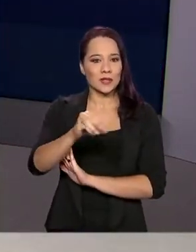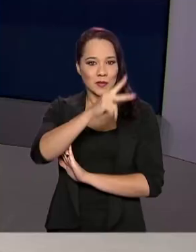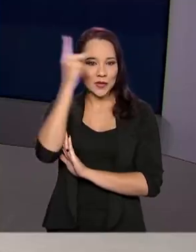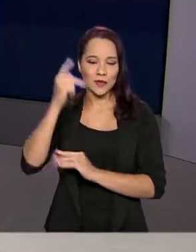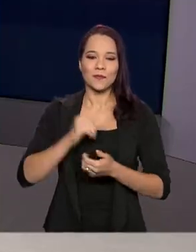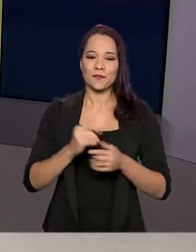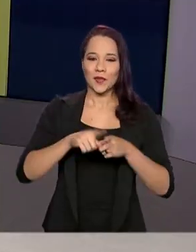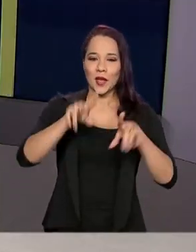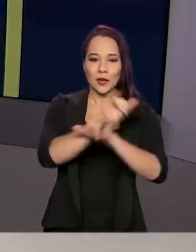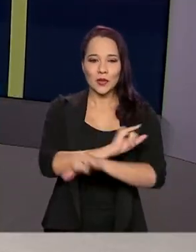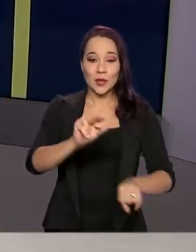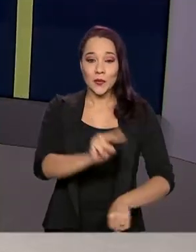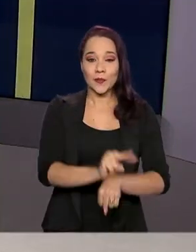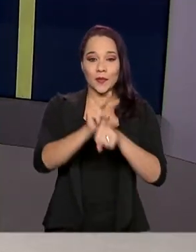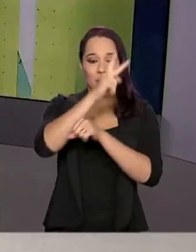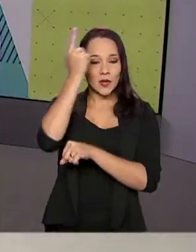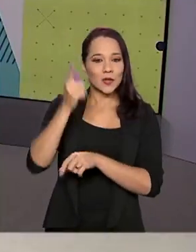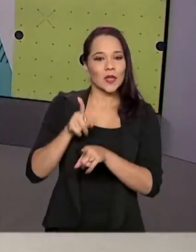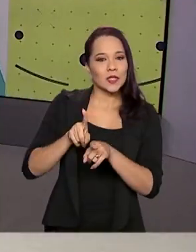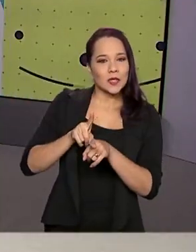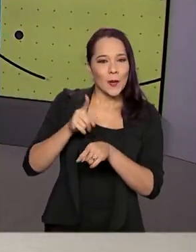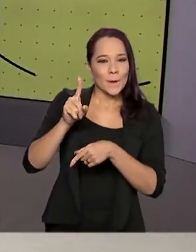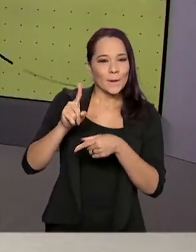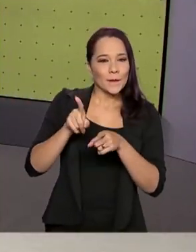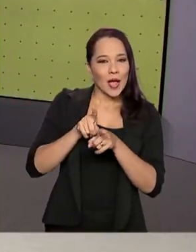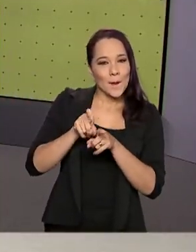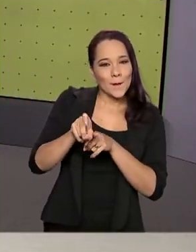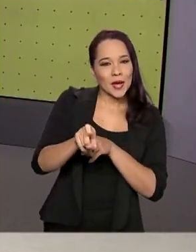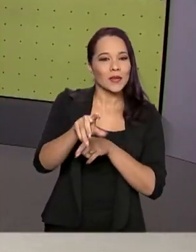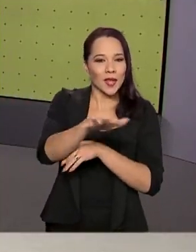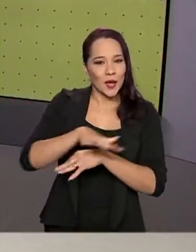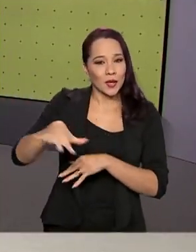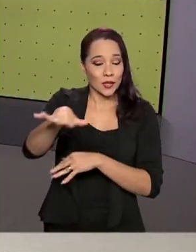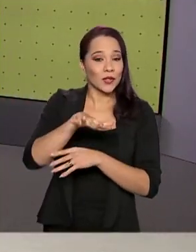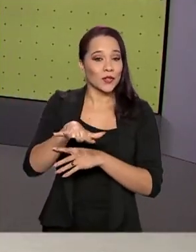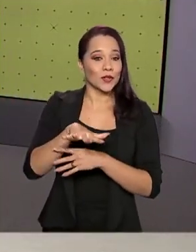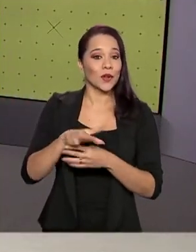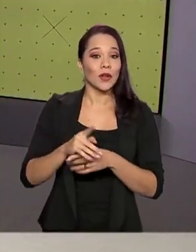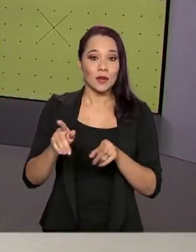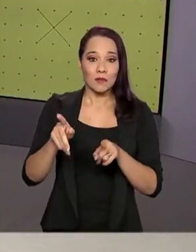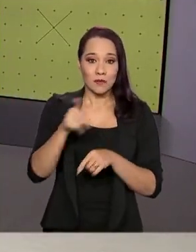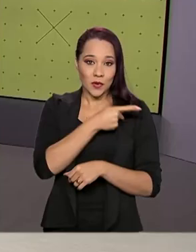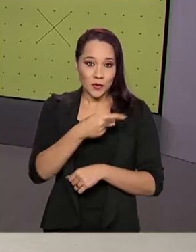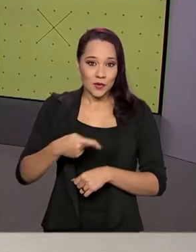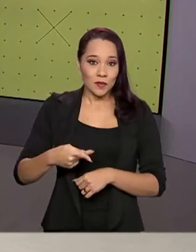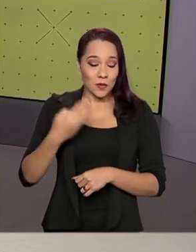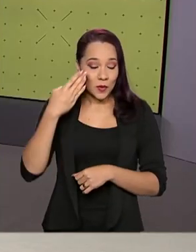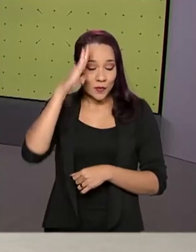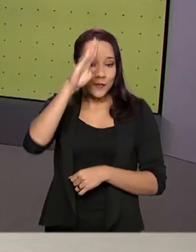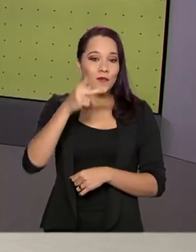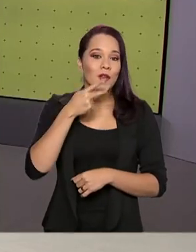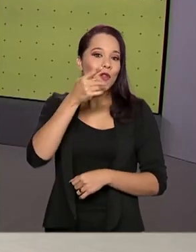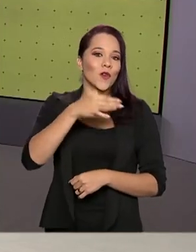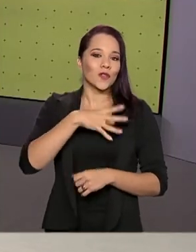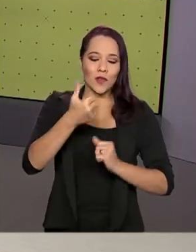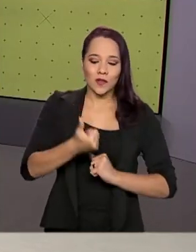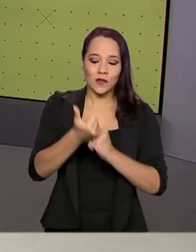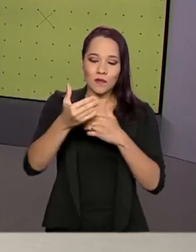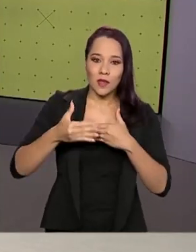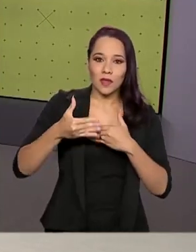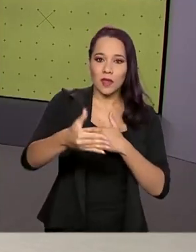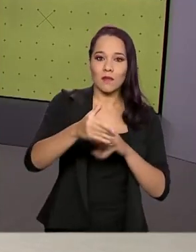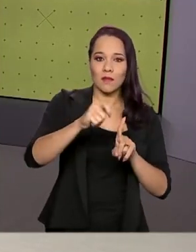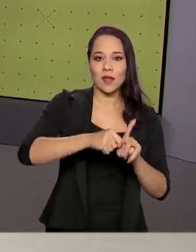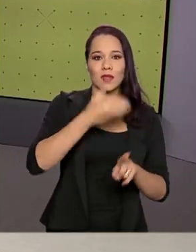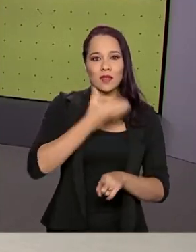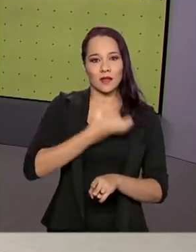anunciou crédito para produtores de camarão da região. Bolsonaro falou sobre o auxílio emergencial, que deve ser prorrogado até dezembro deste ano.